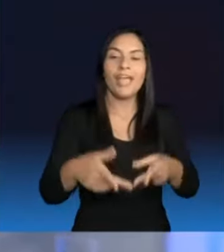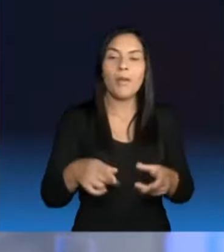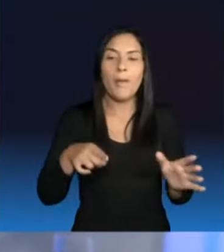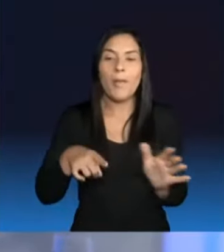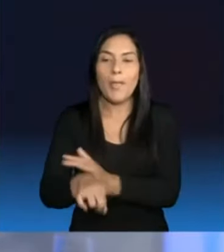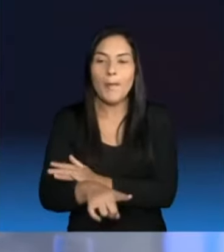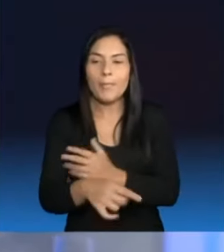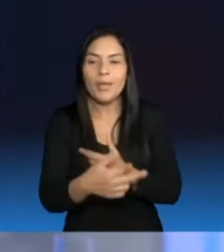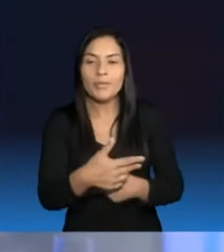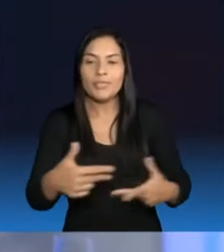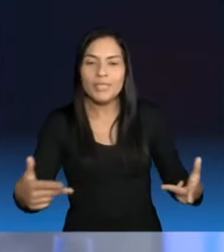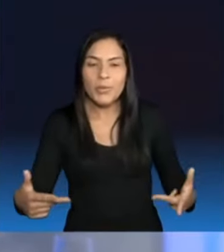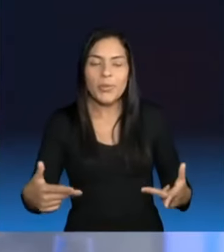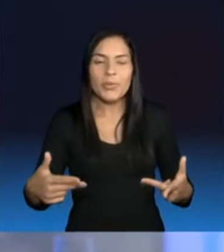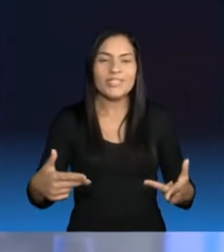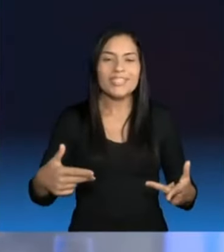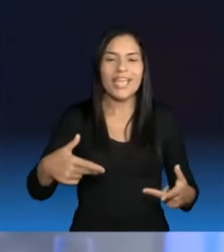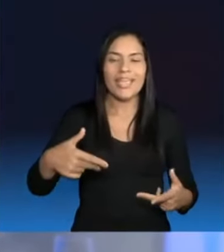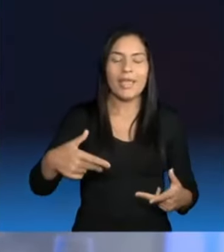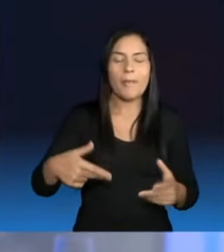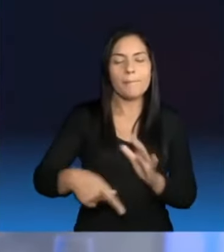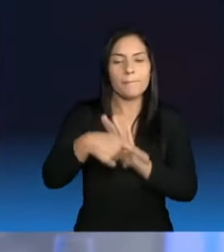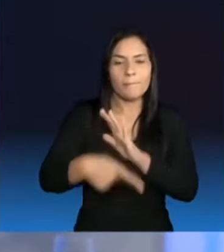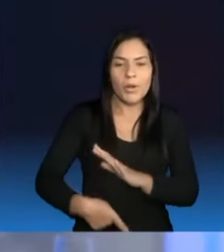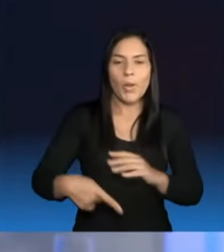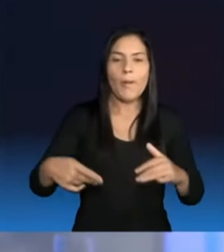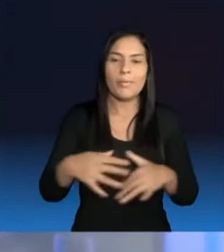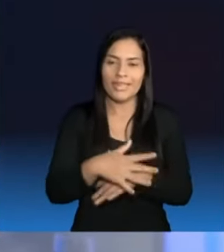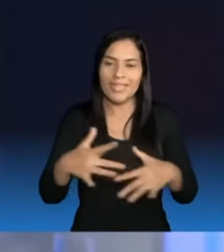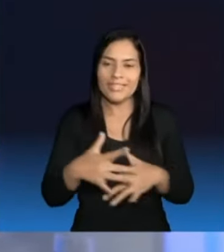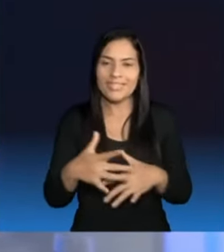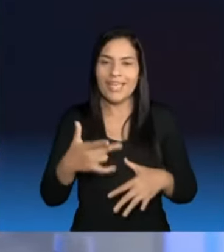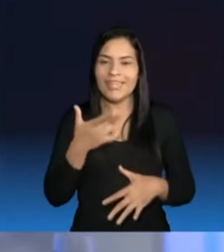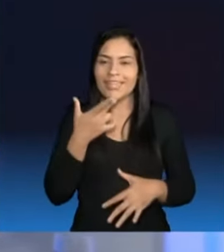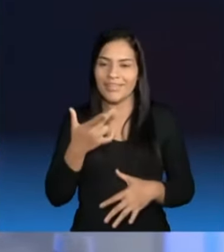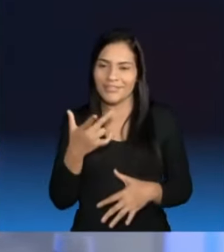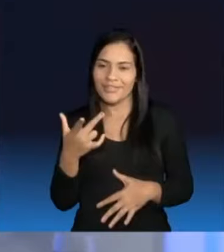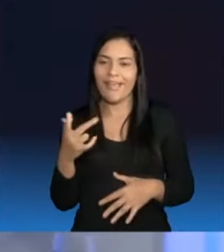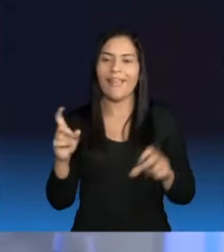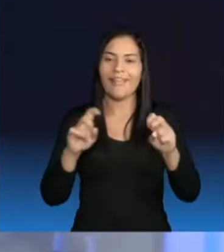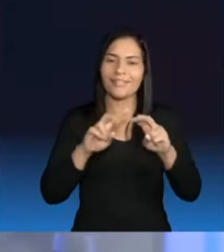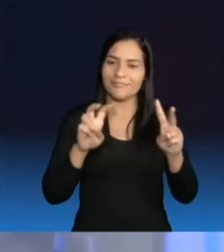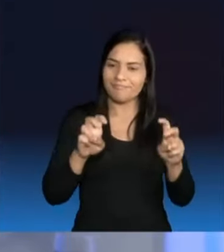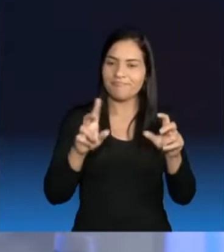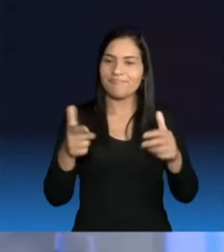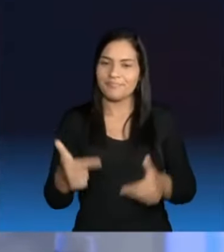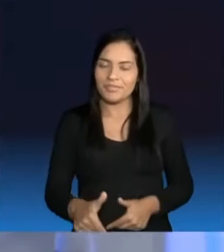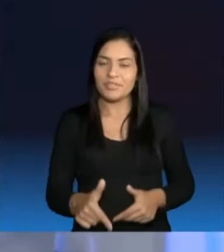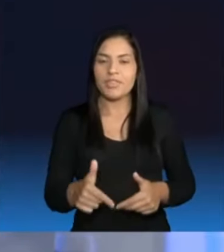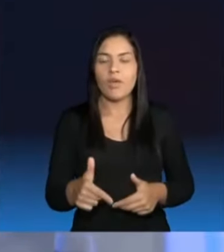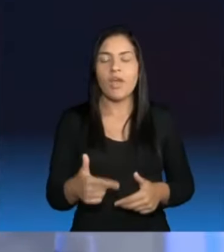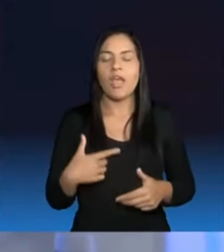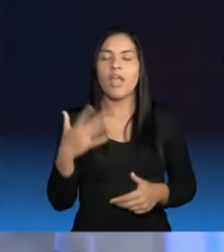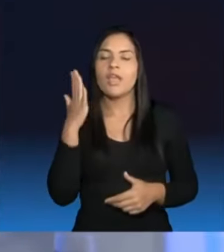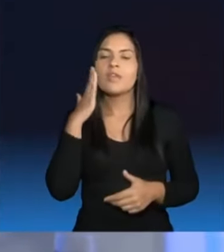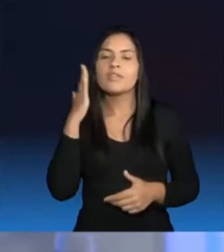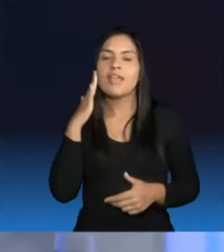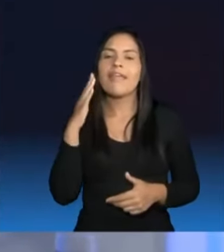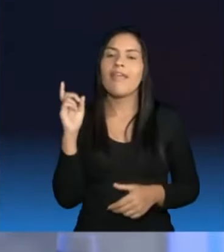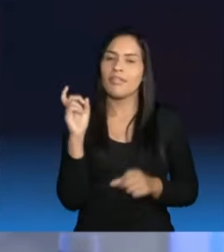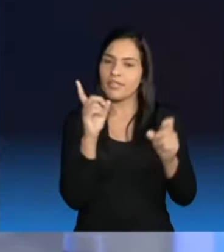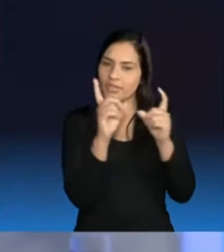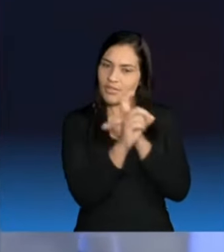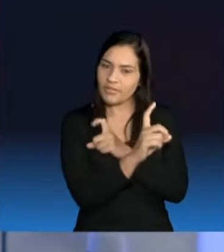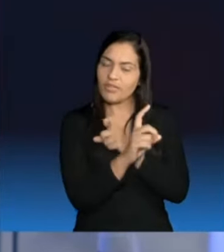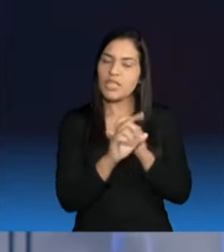começa a falar de outro assunto. Mas eu entendo. É muito desconfortável falar sobre a situação de saúde de Natal. E, inclusive,